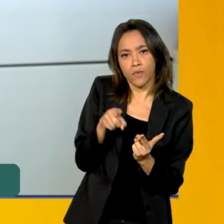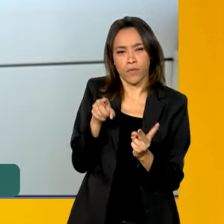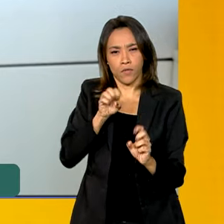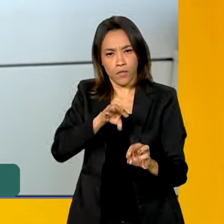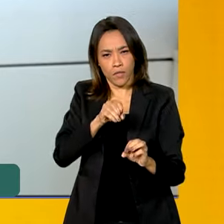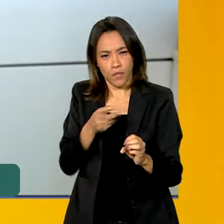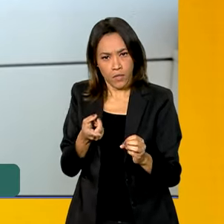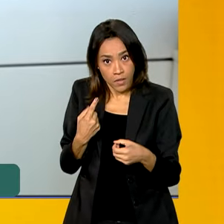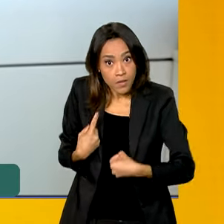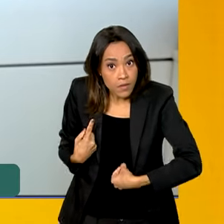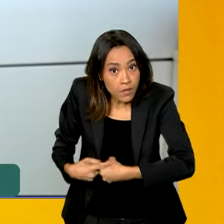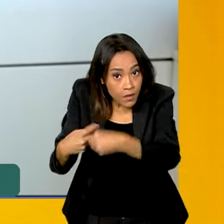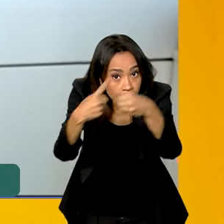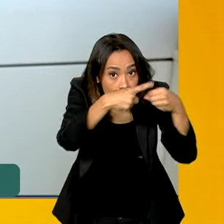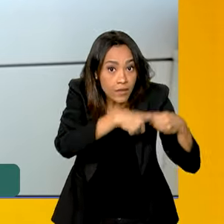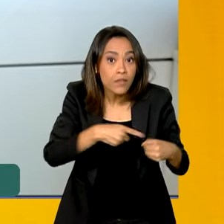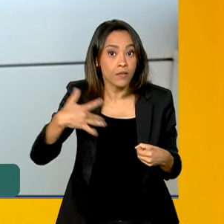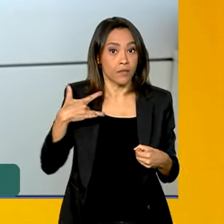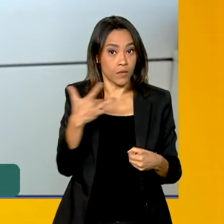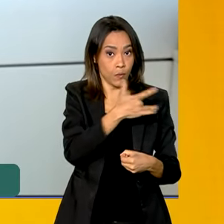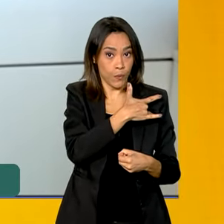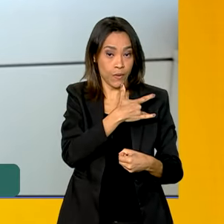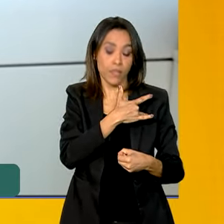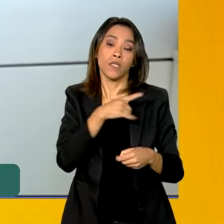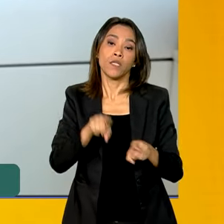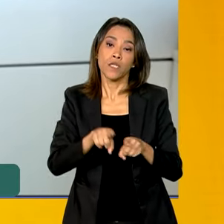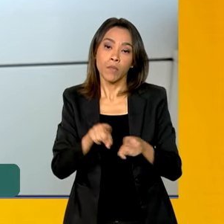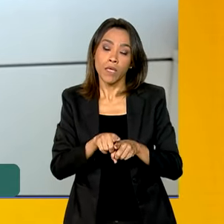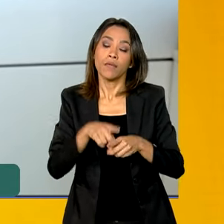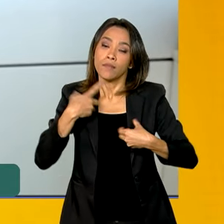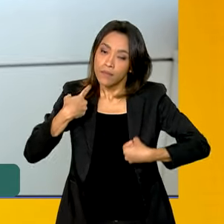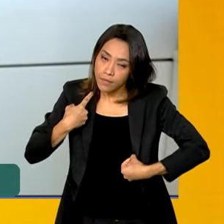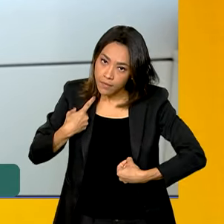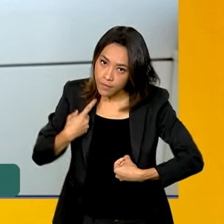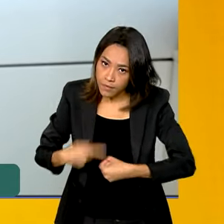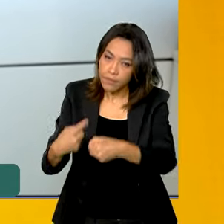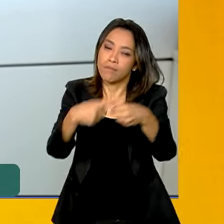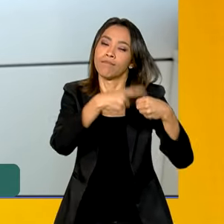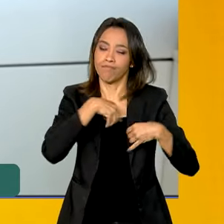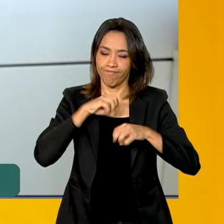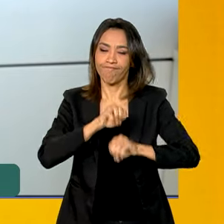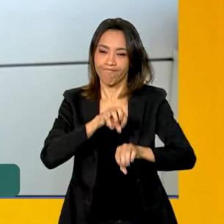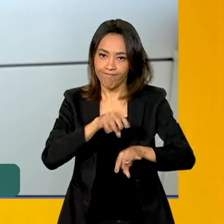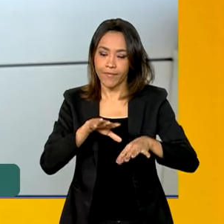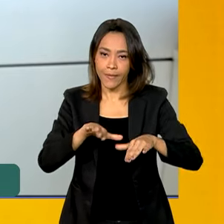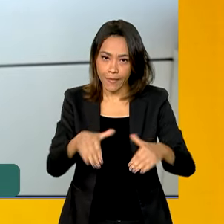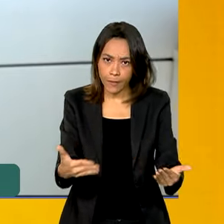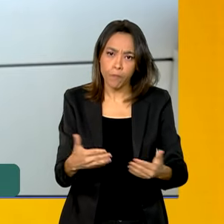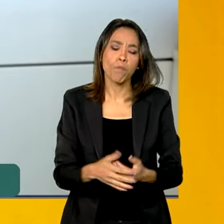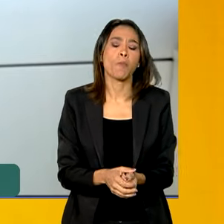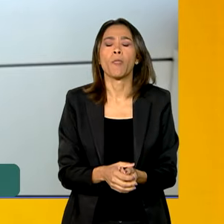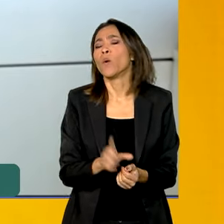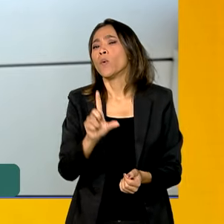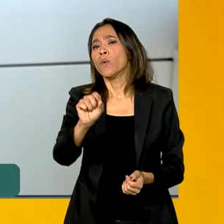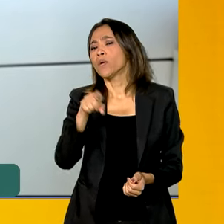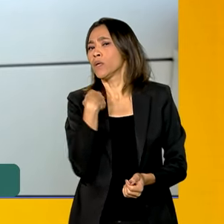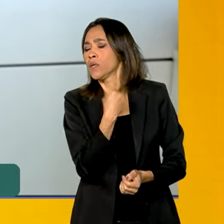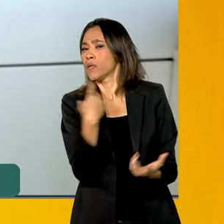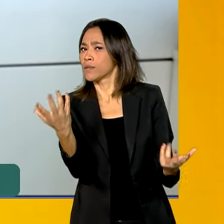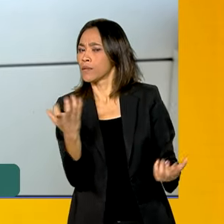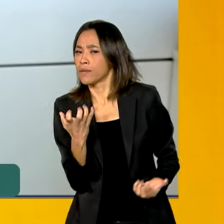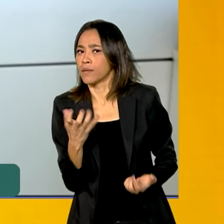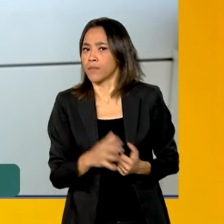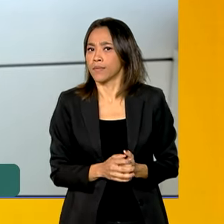secretarias municipais de saúde e das secretarias municipais de educação. Então, o que nós queremos?